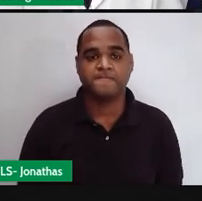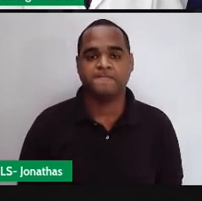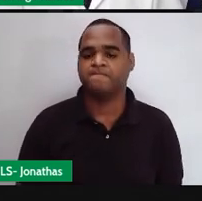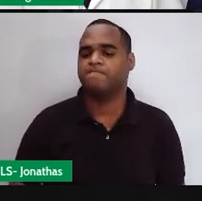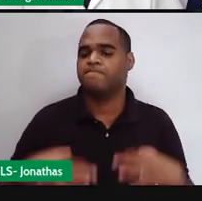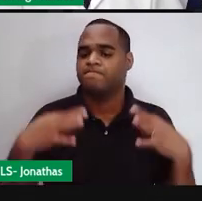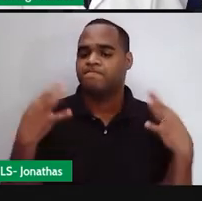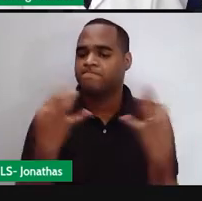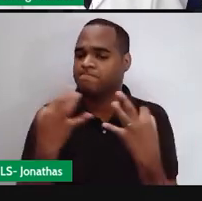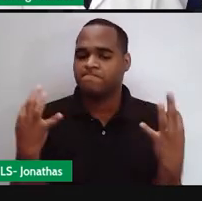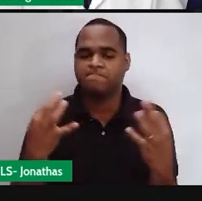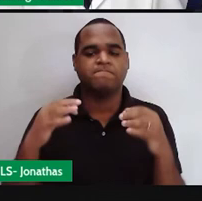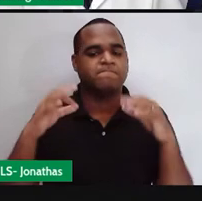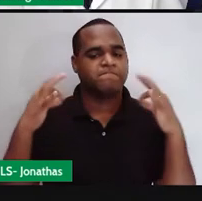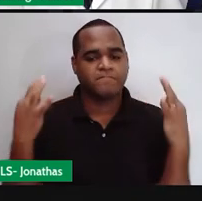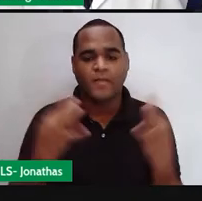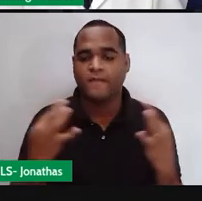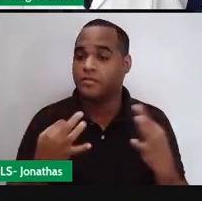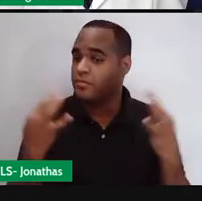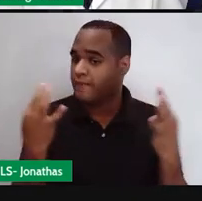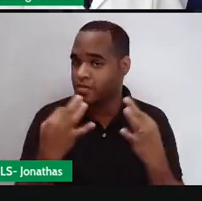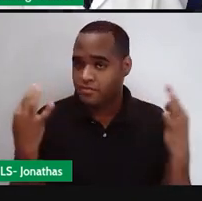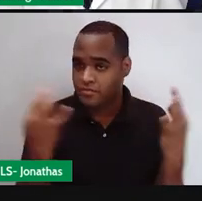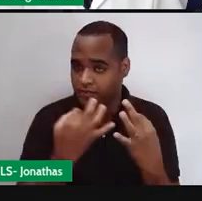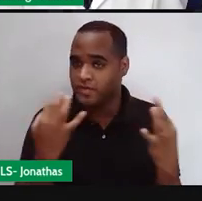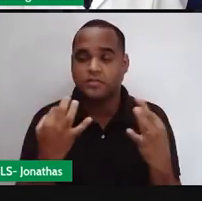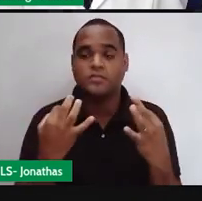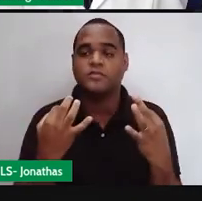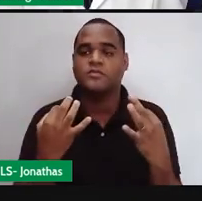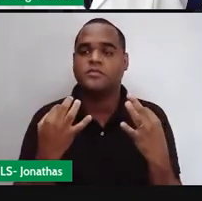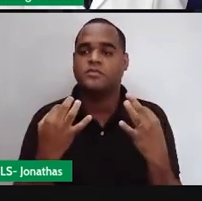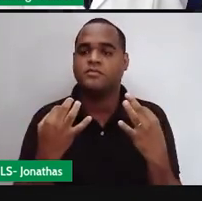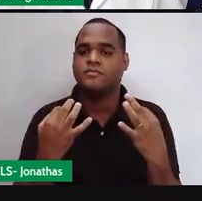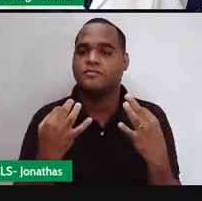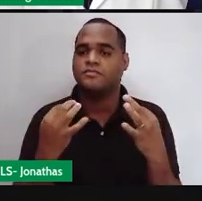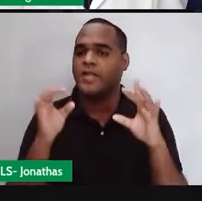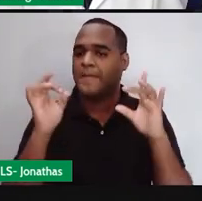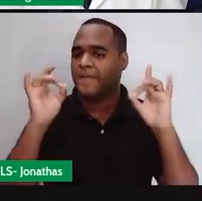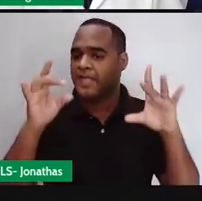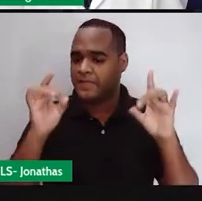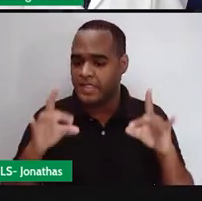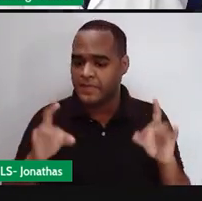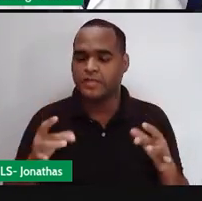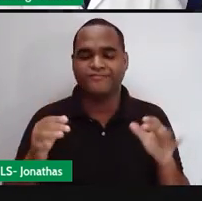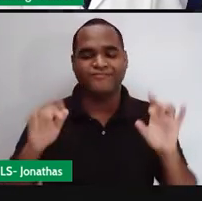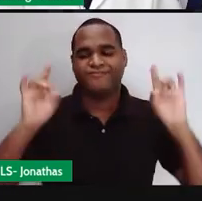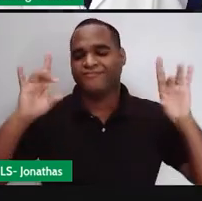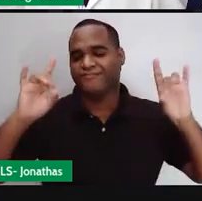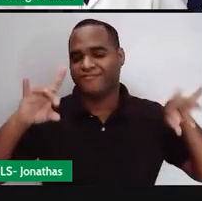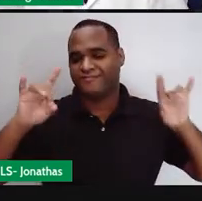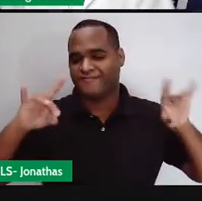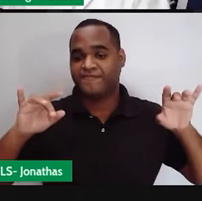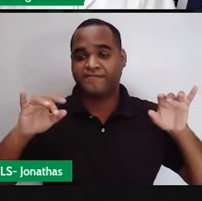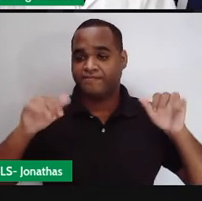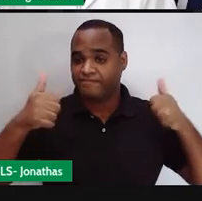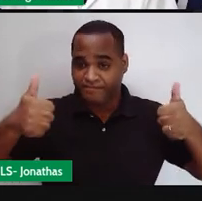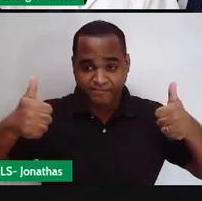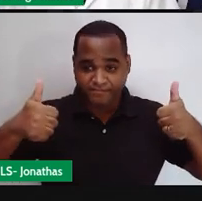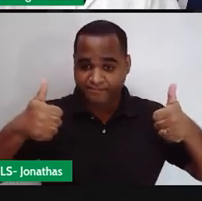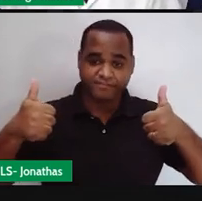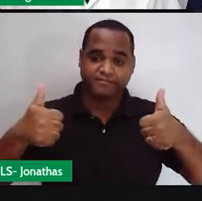Perfeito. Perfeito. Perfeito. Perfeito. Que bacana. Que massa. Belezinha?